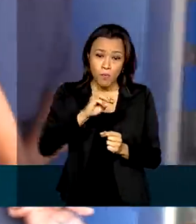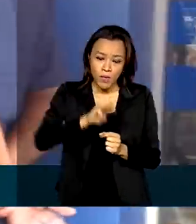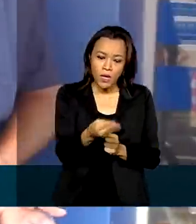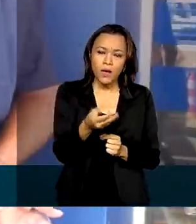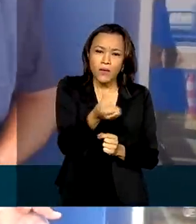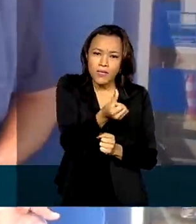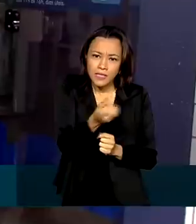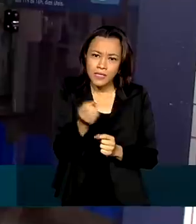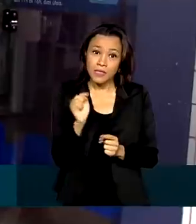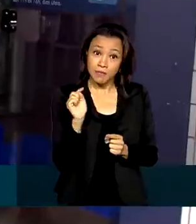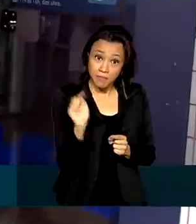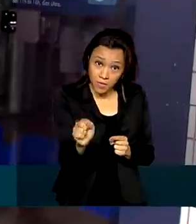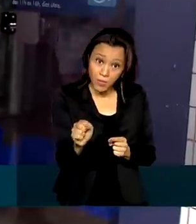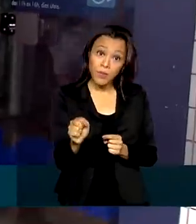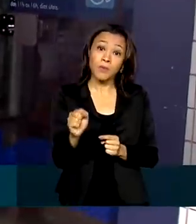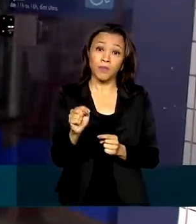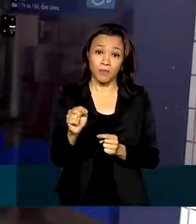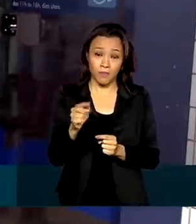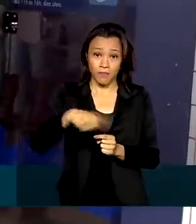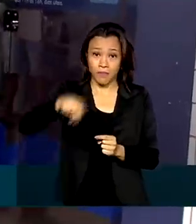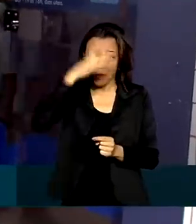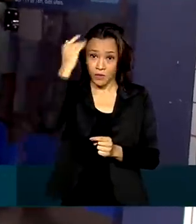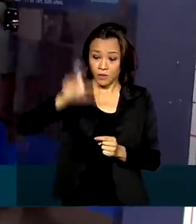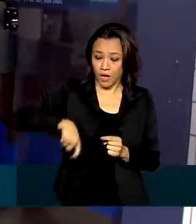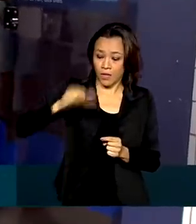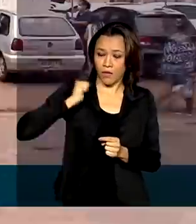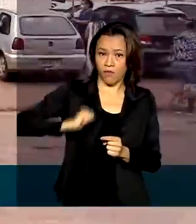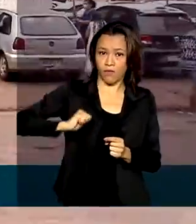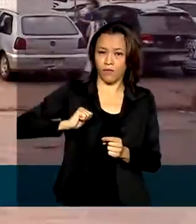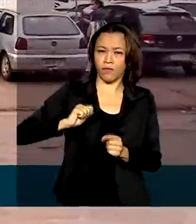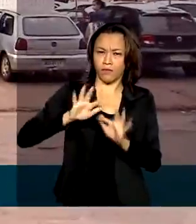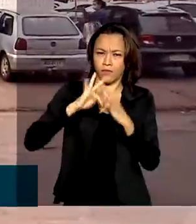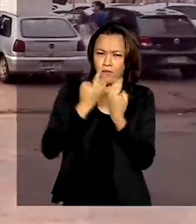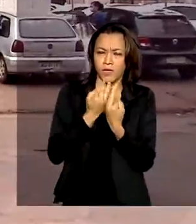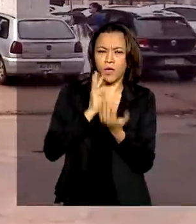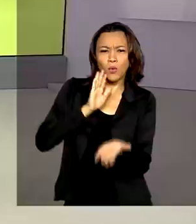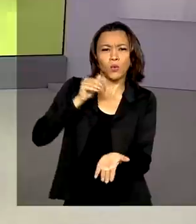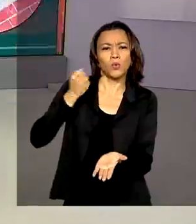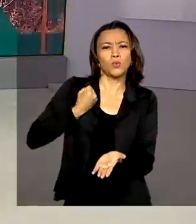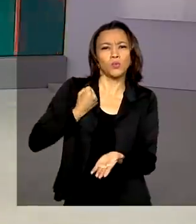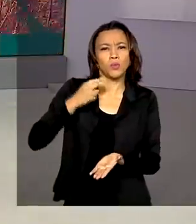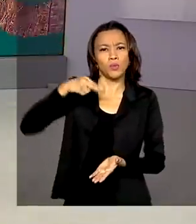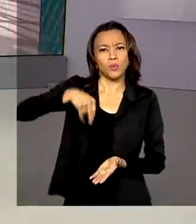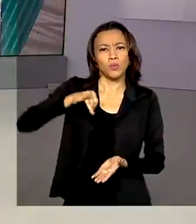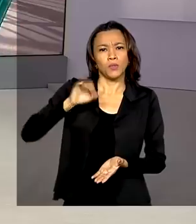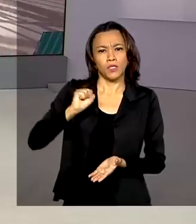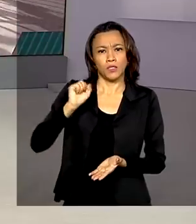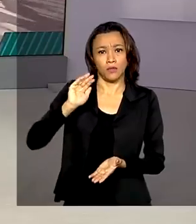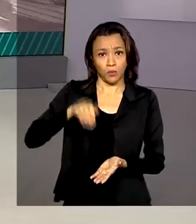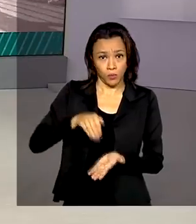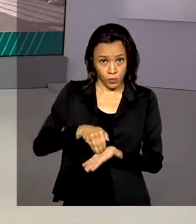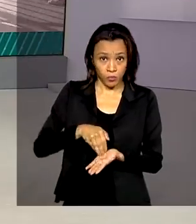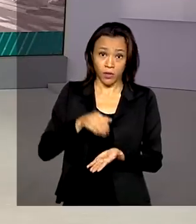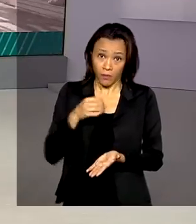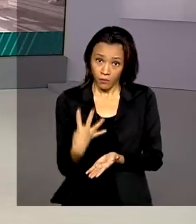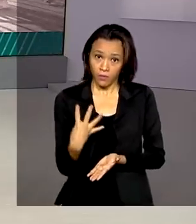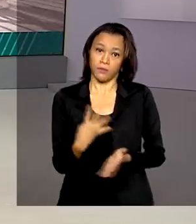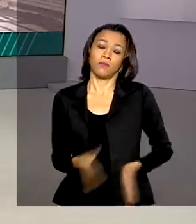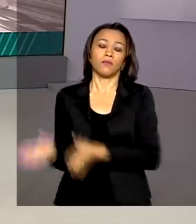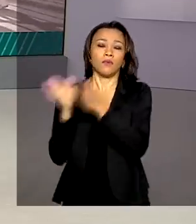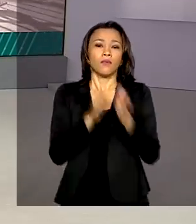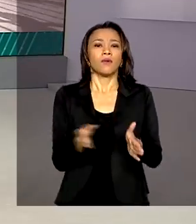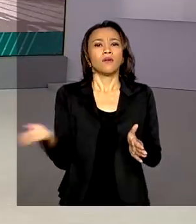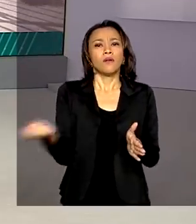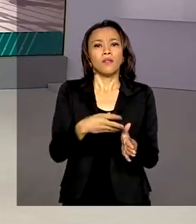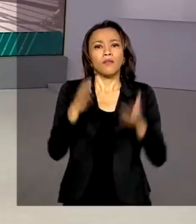600 mil beneficiários do Bolsa Família, com NIS de final 4. Uma nova campanha foi lançada